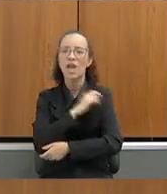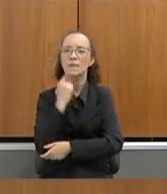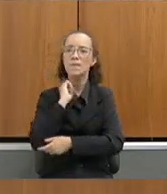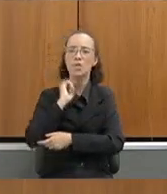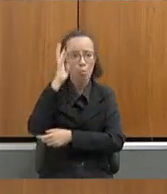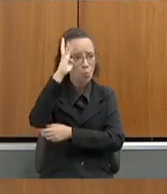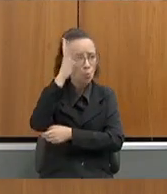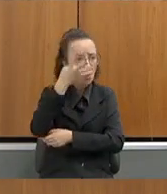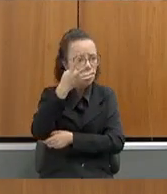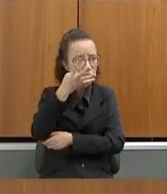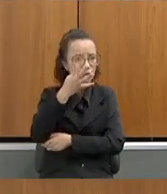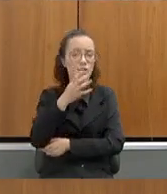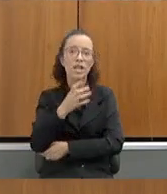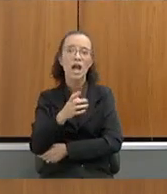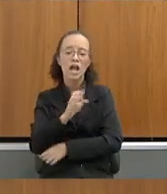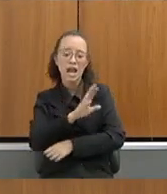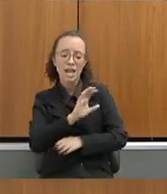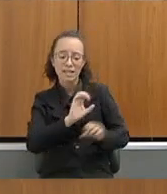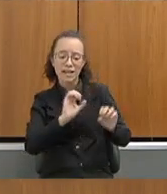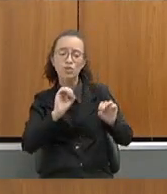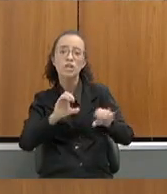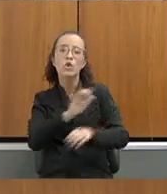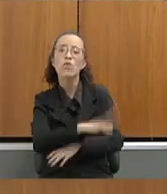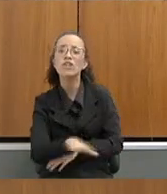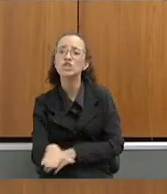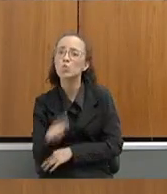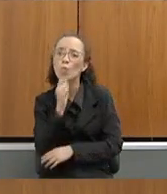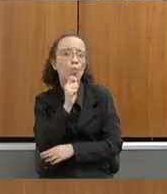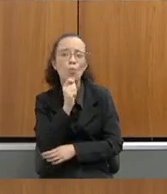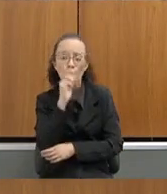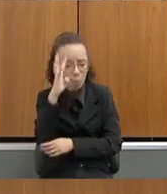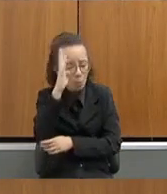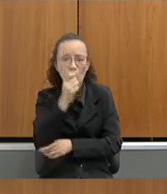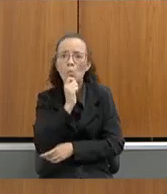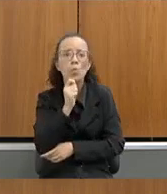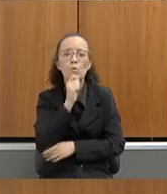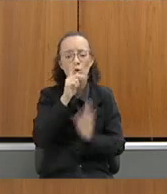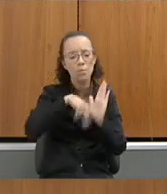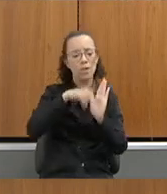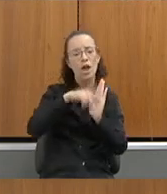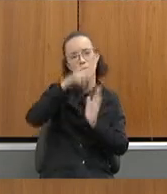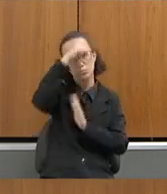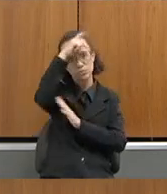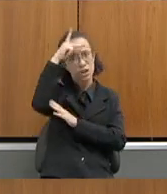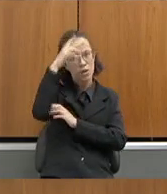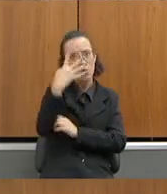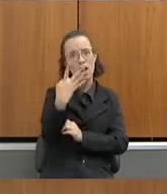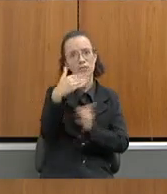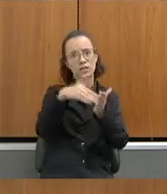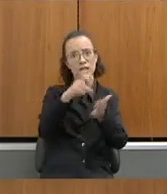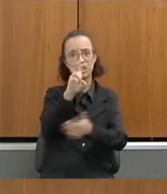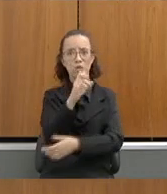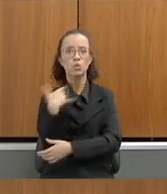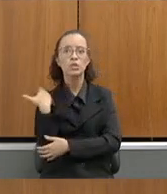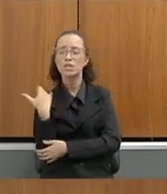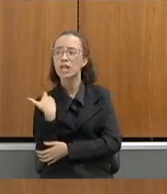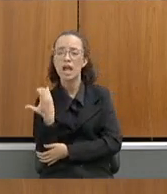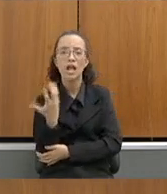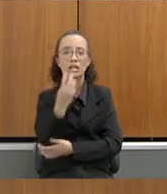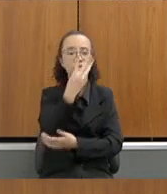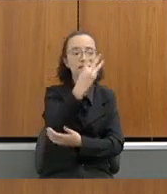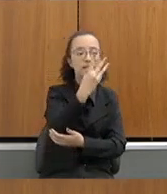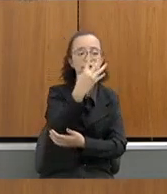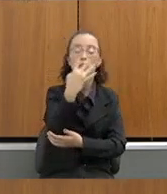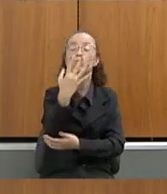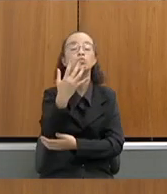problema de educação infantil. Nós não resolvemos a nossa meta no plano estadual no que diz respeito a quatro, cinco anos e não resolvemos em três e quatro